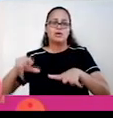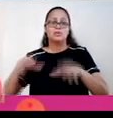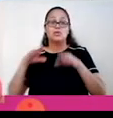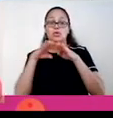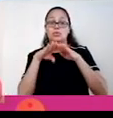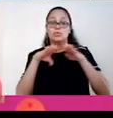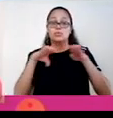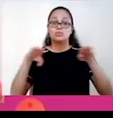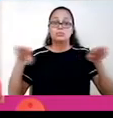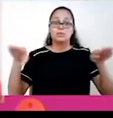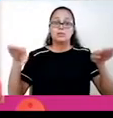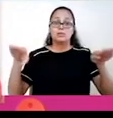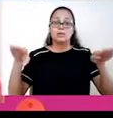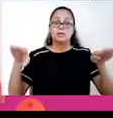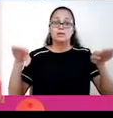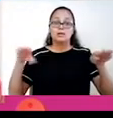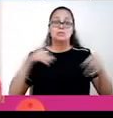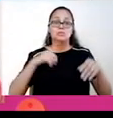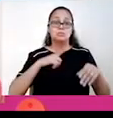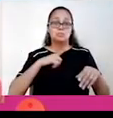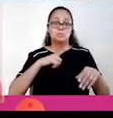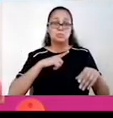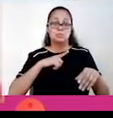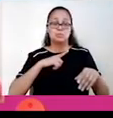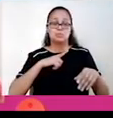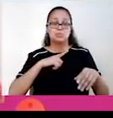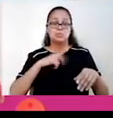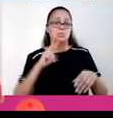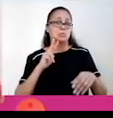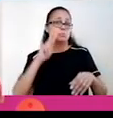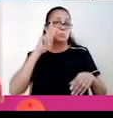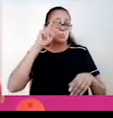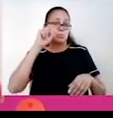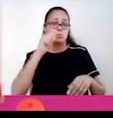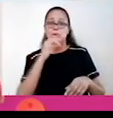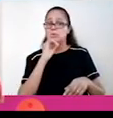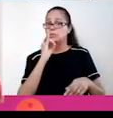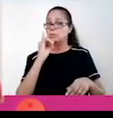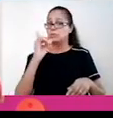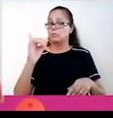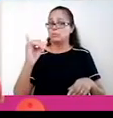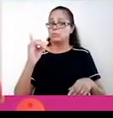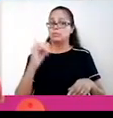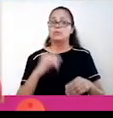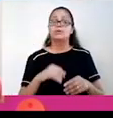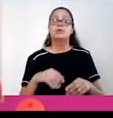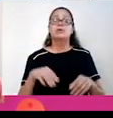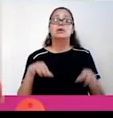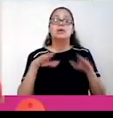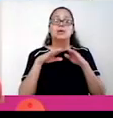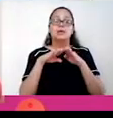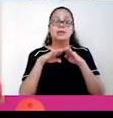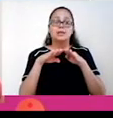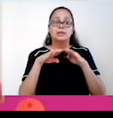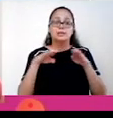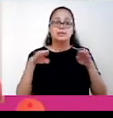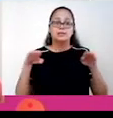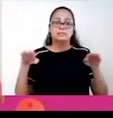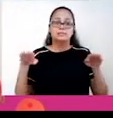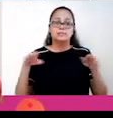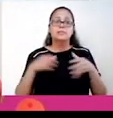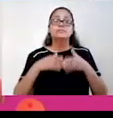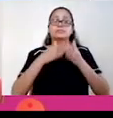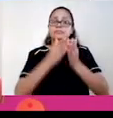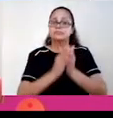Nos planaltos, se tem alto potencial hidrelétrico, a utilização dos rios para a produção de energia elétrica, e nas planícies, a boa